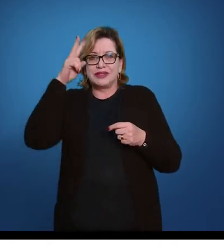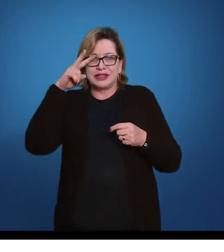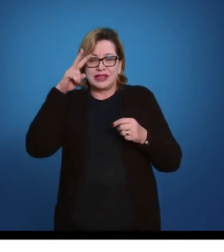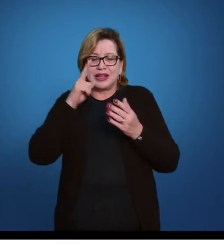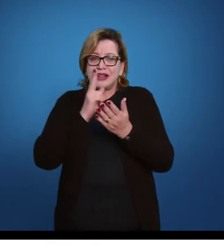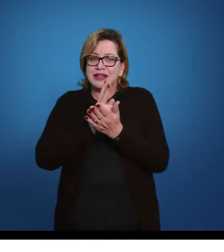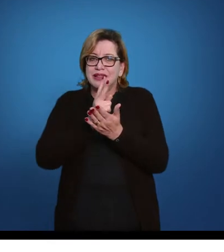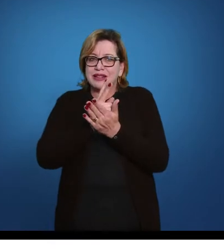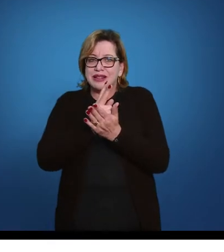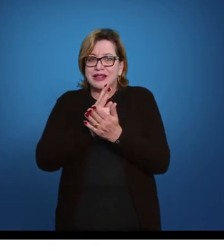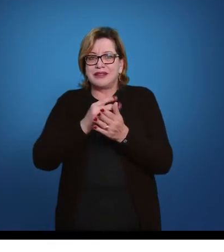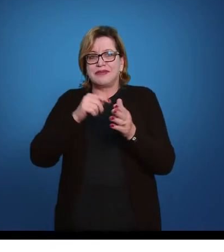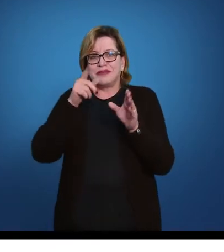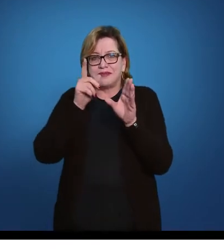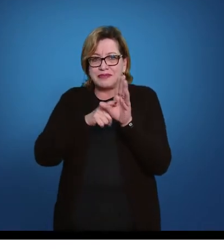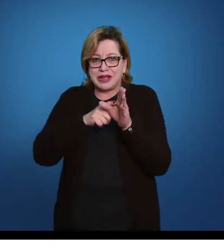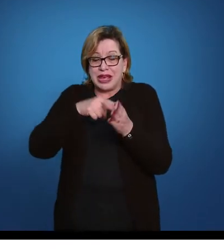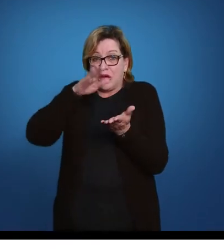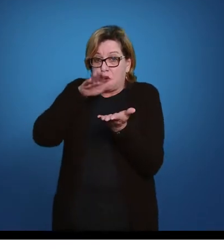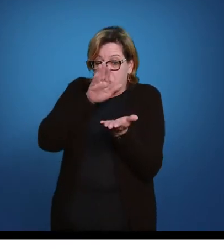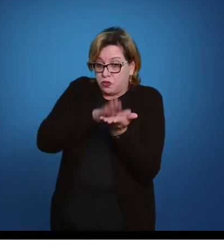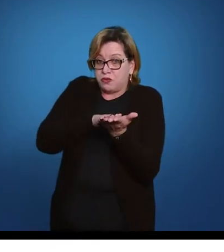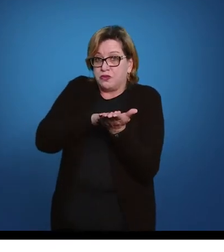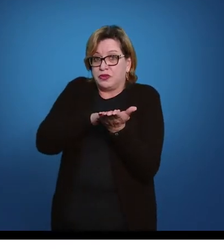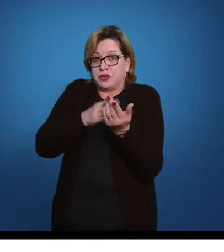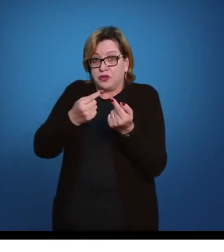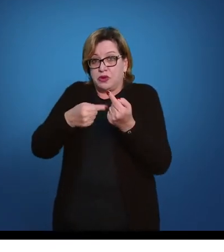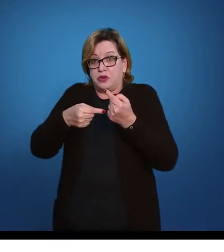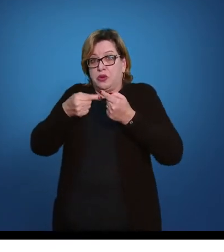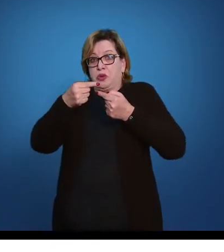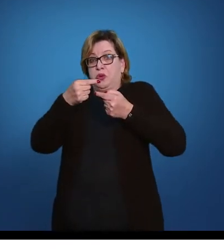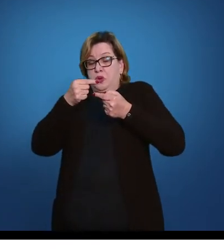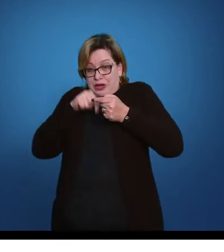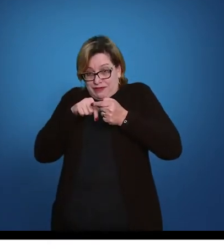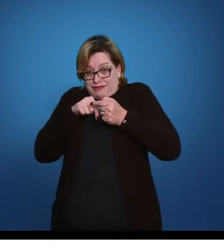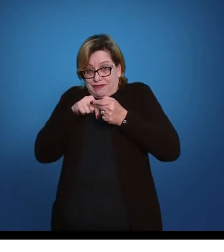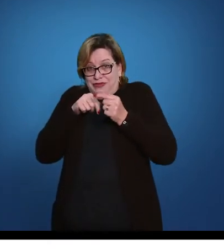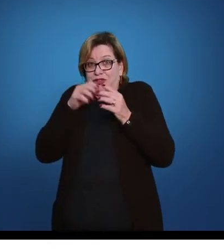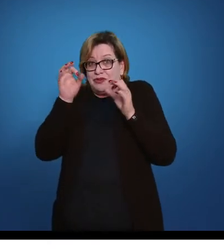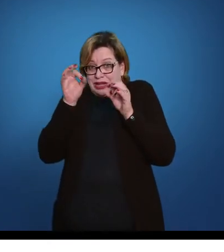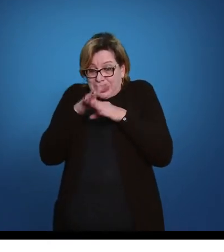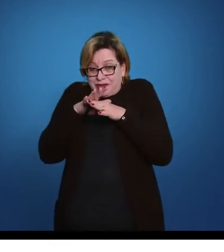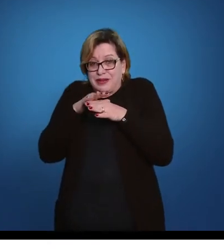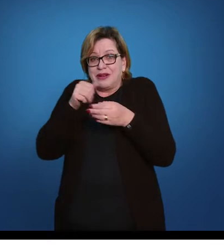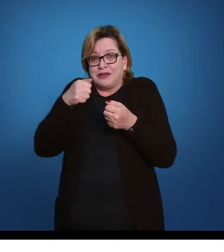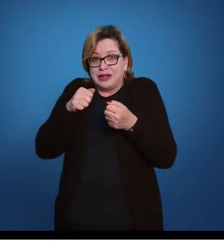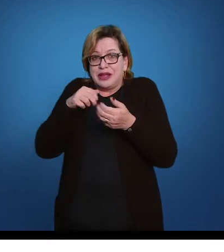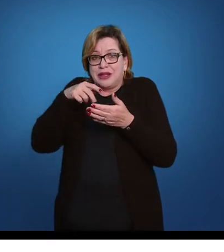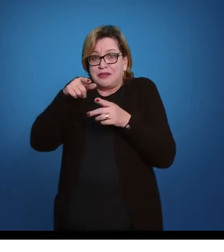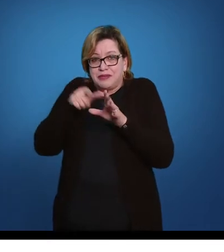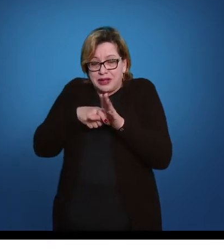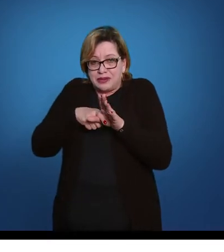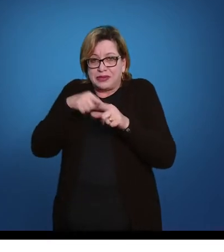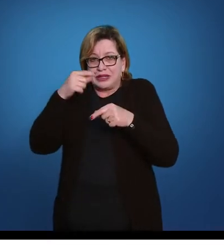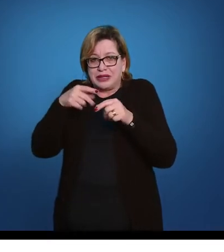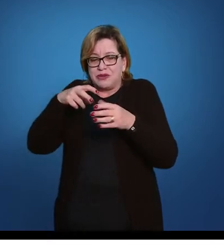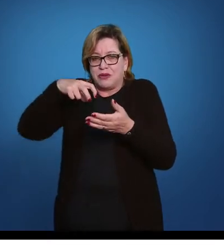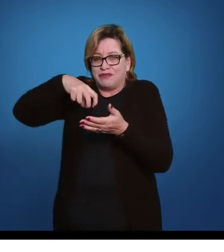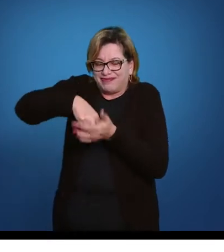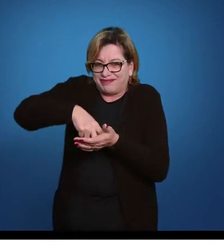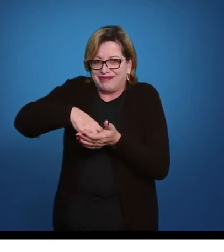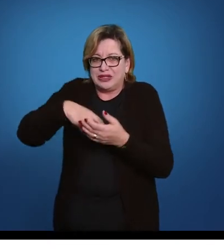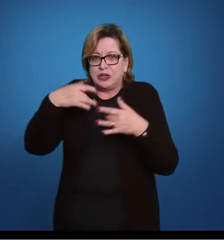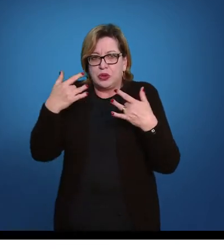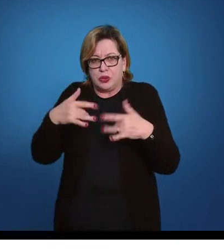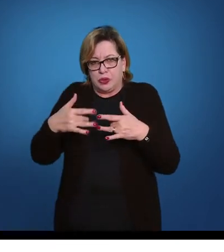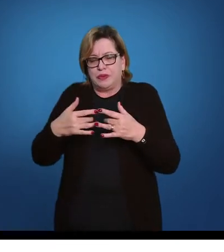sempre apoiar os pés no chão quando eles vão chegar, quando eles vão finalizar o movimento. para que eles não caiam de joelho direto